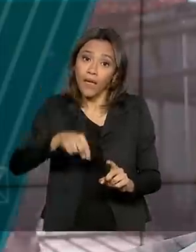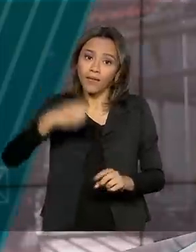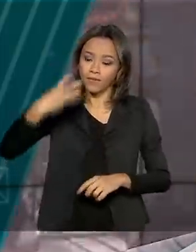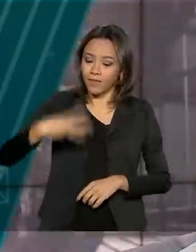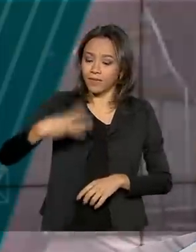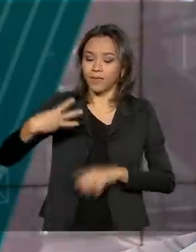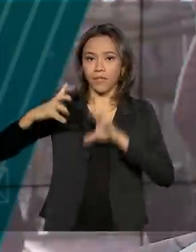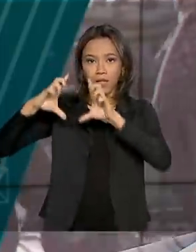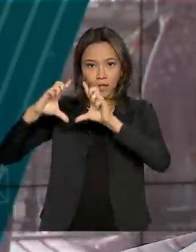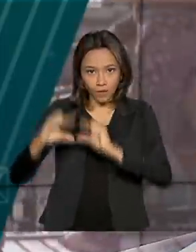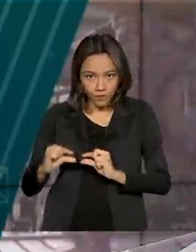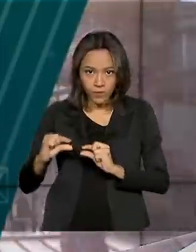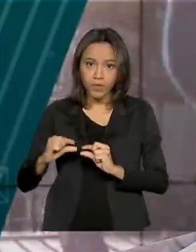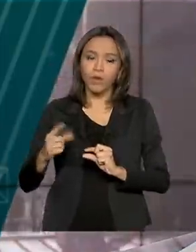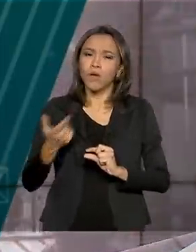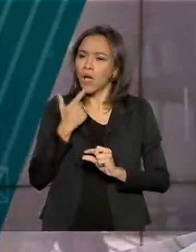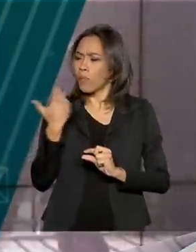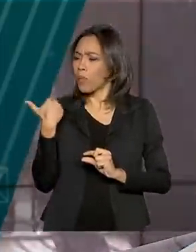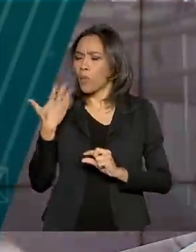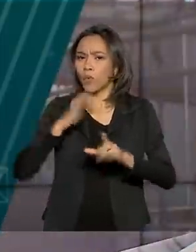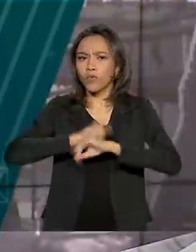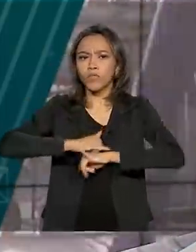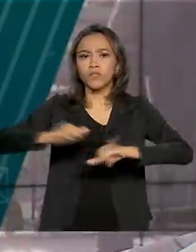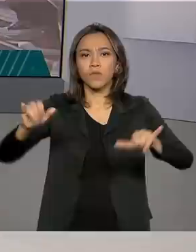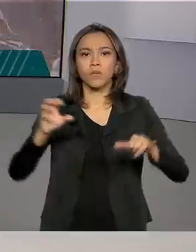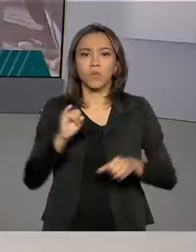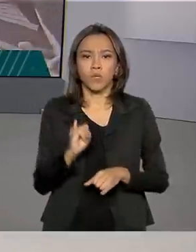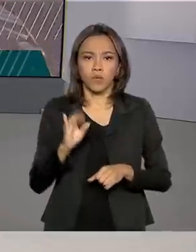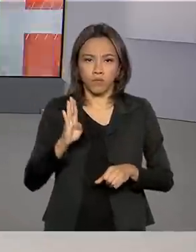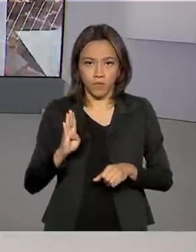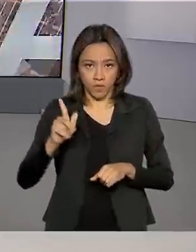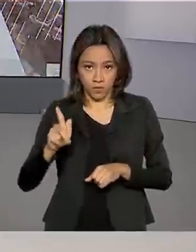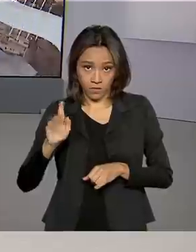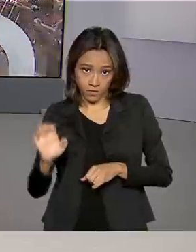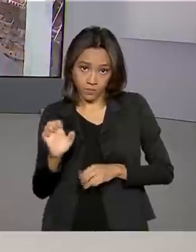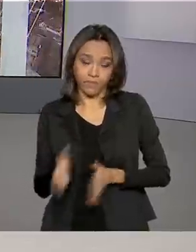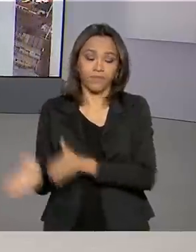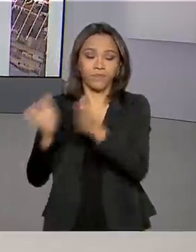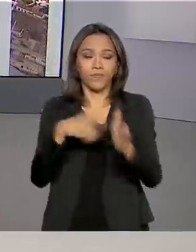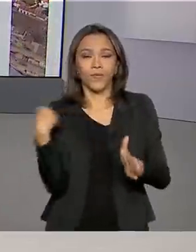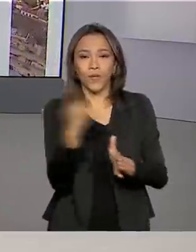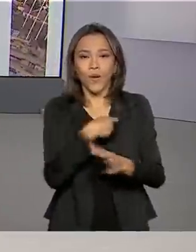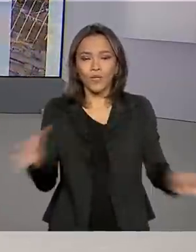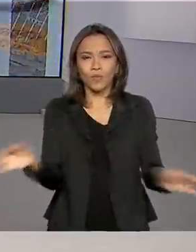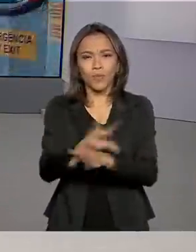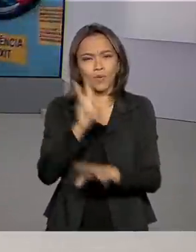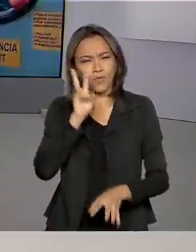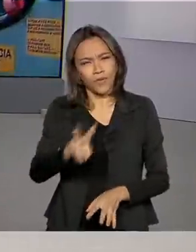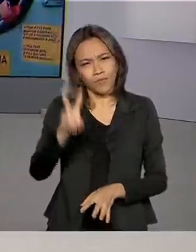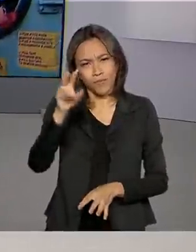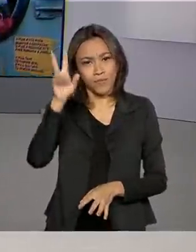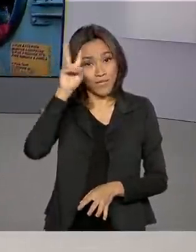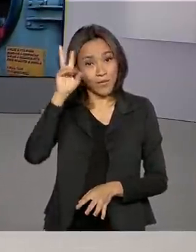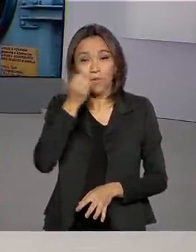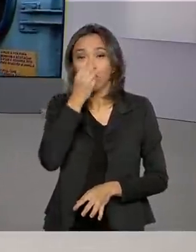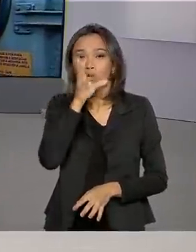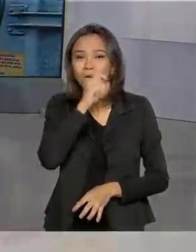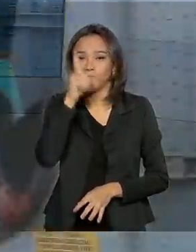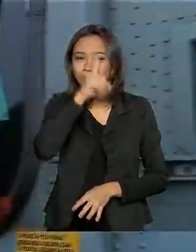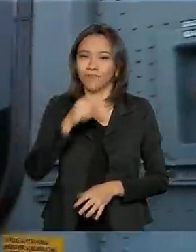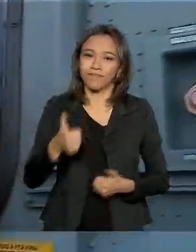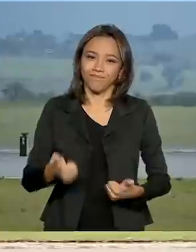taxa. Os dados foram divulgados agora há pouco pelo IBGE. A gente fica por aqui, nos vemos na segunda-feira. Bom fim de semana!